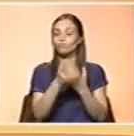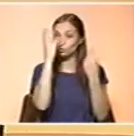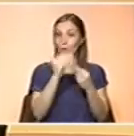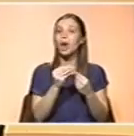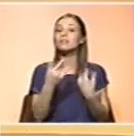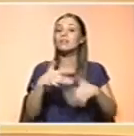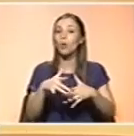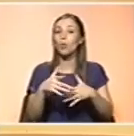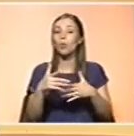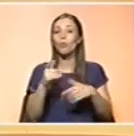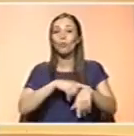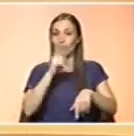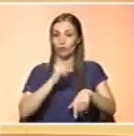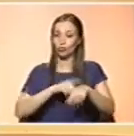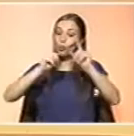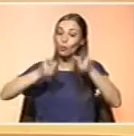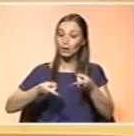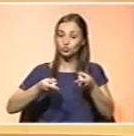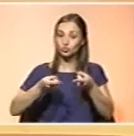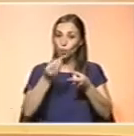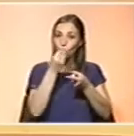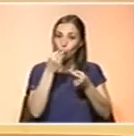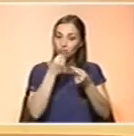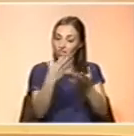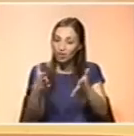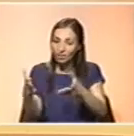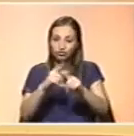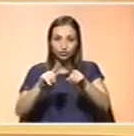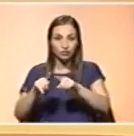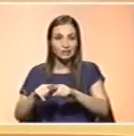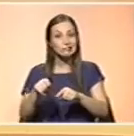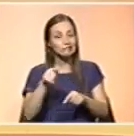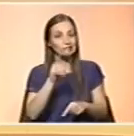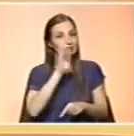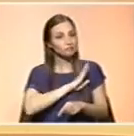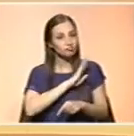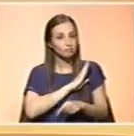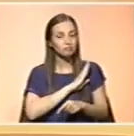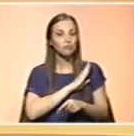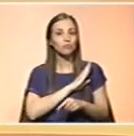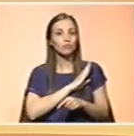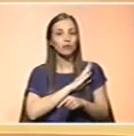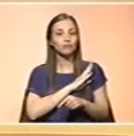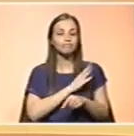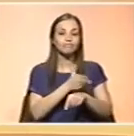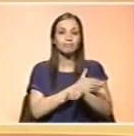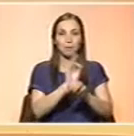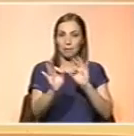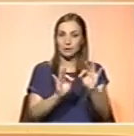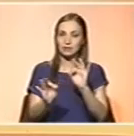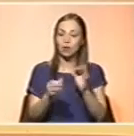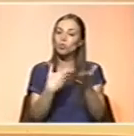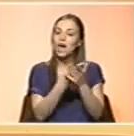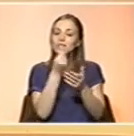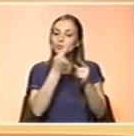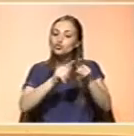período de início de diversificação alimentar, este ensaio, este teste, esta preparação pela diversidade de paladares